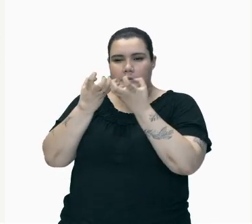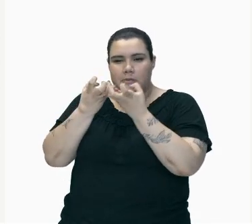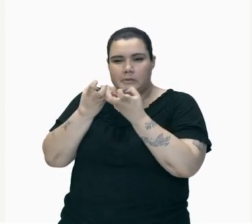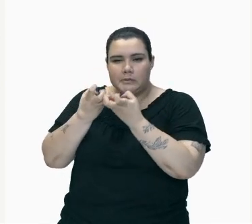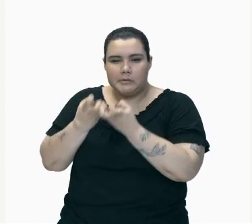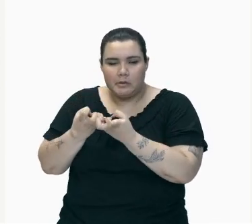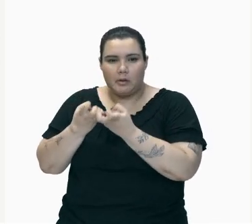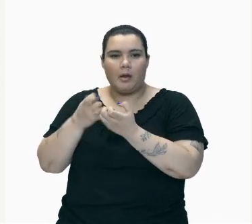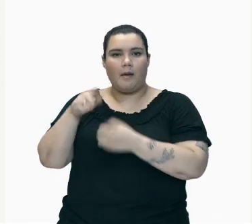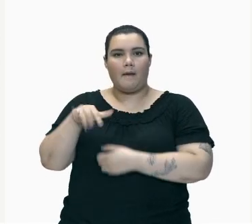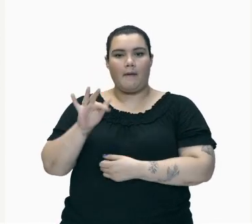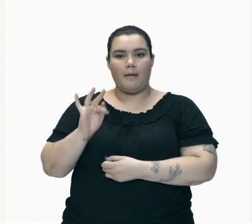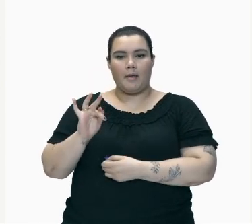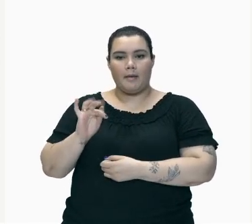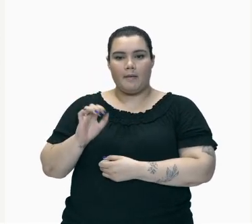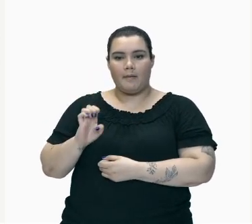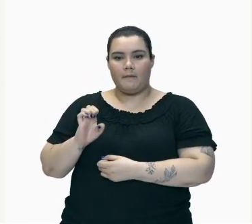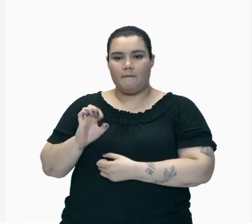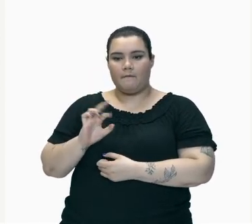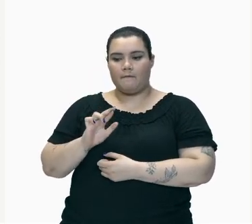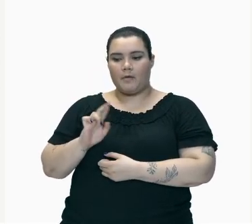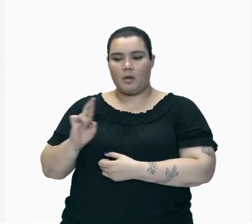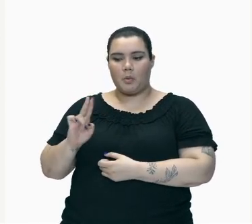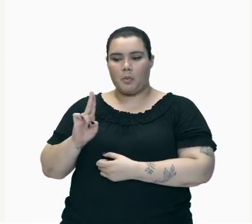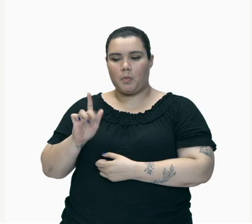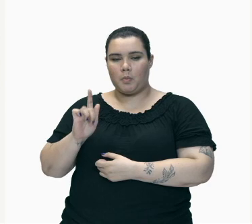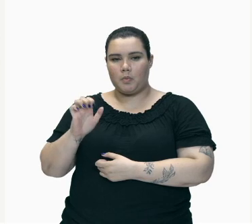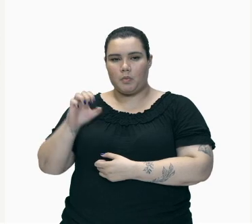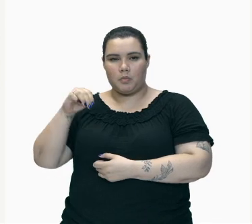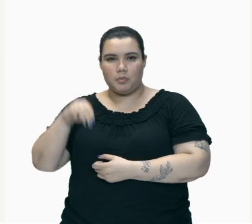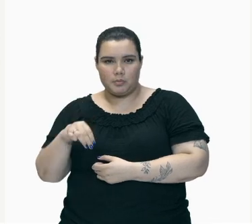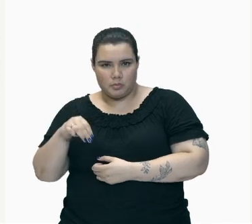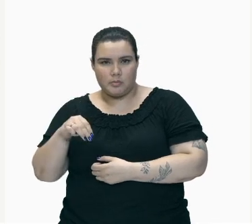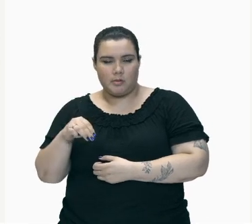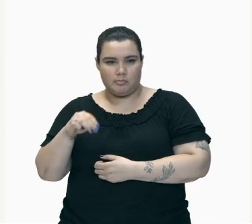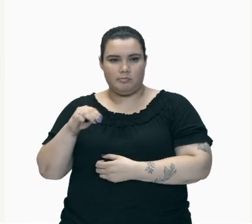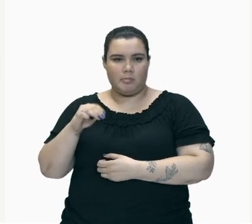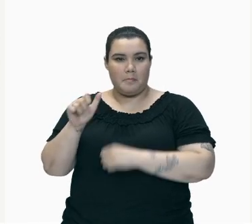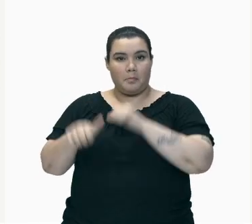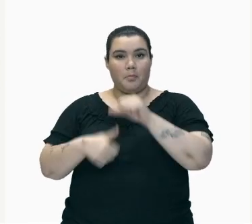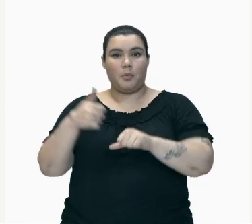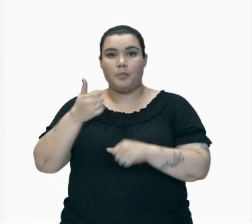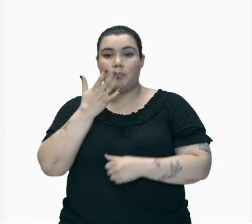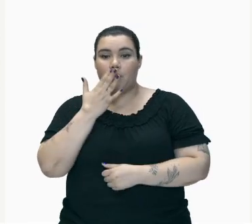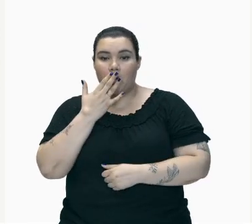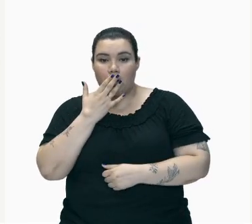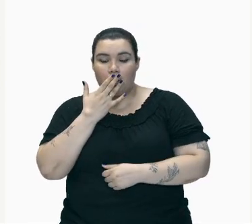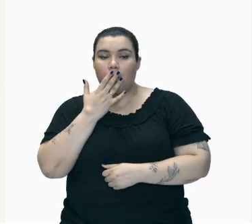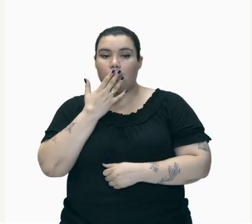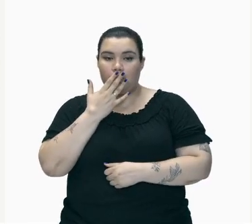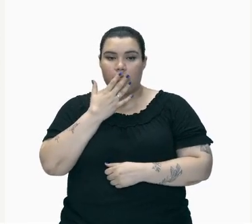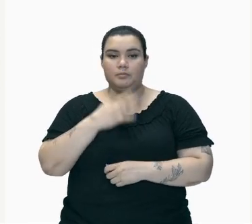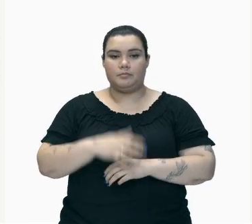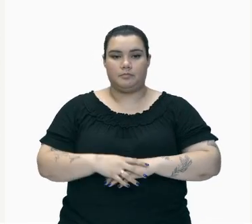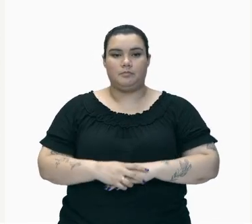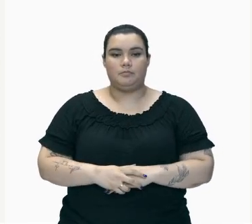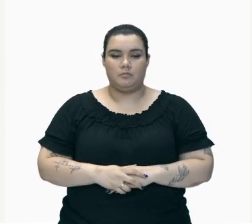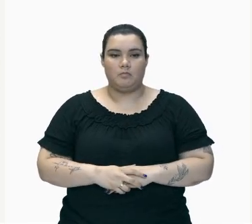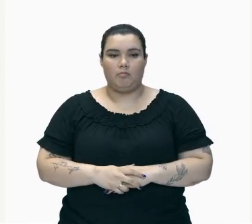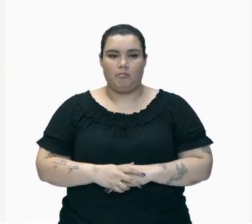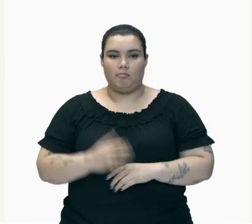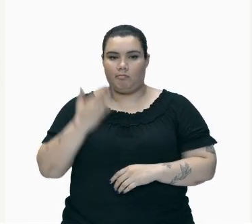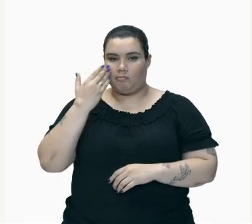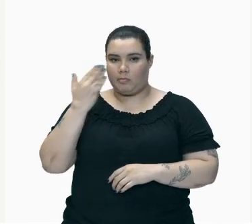Temos Aí Essa ferrugem Ela Alterou A cor Então Note Antes Esse